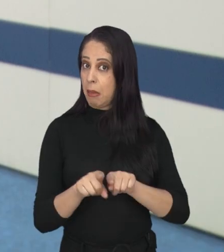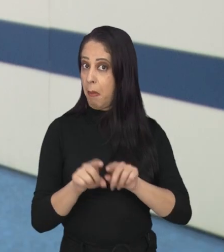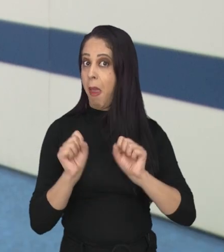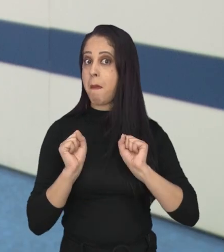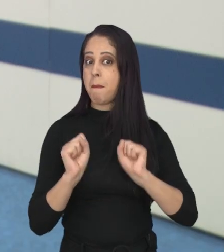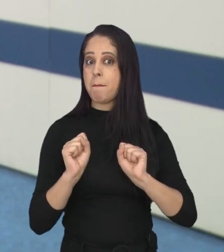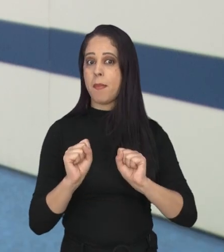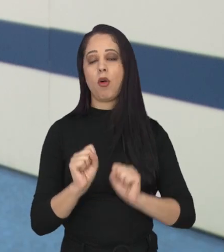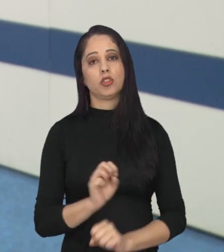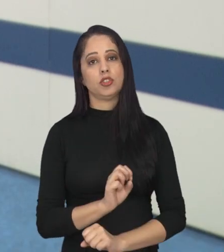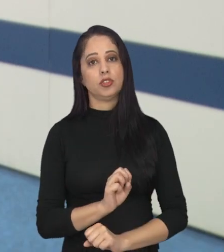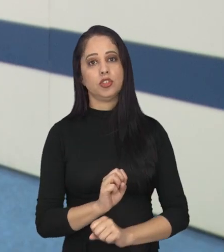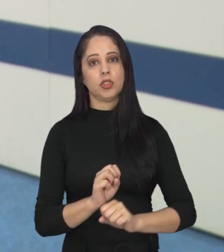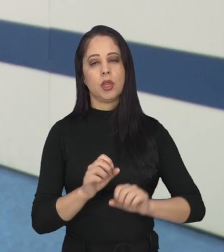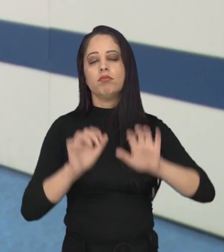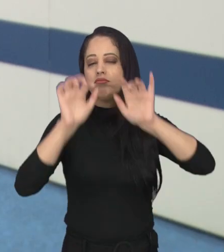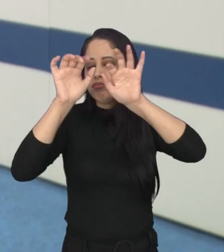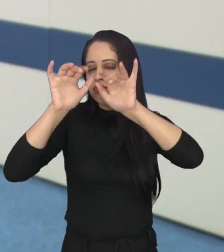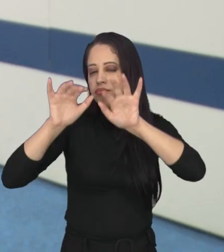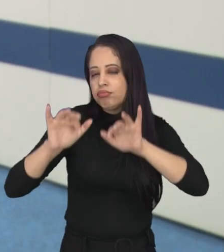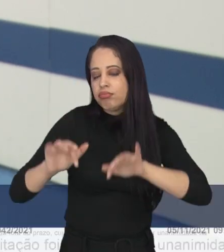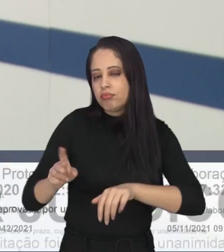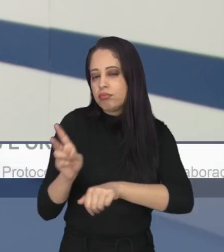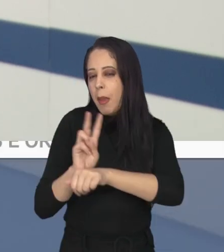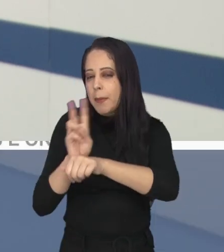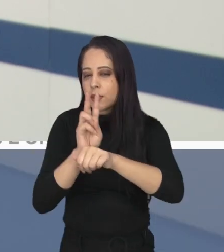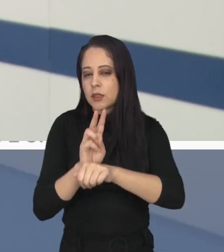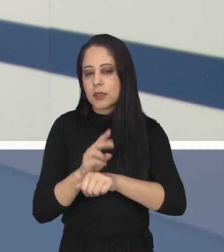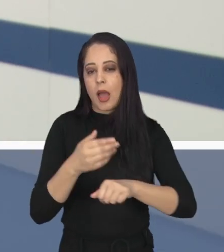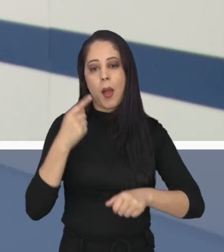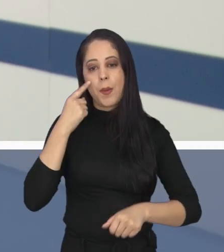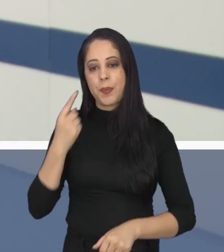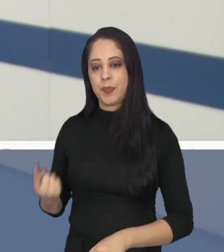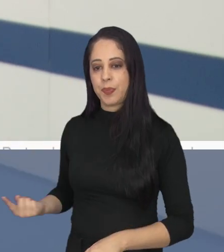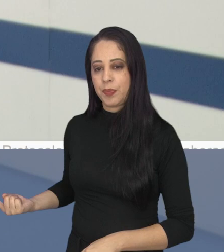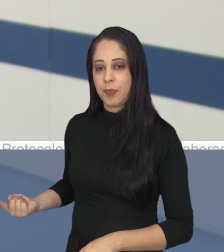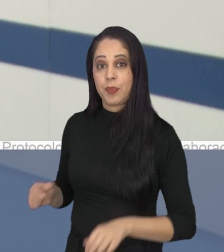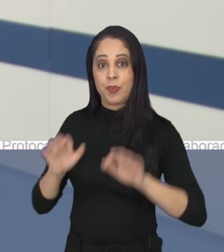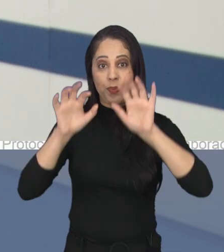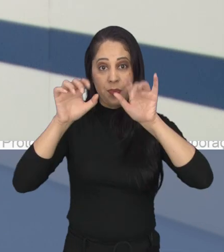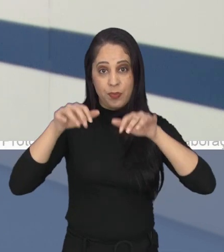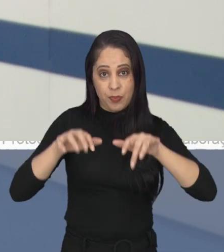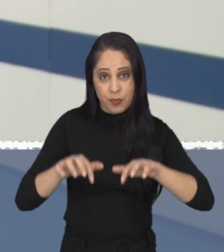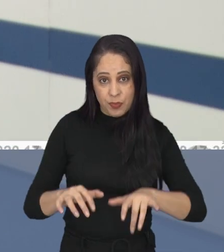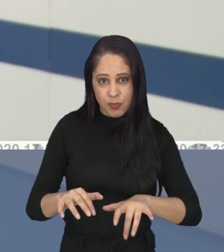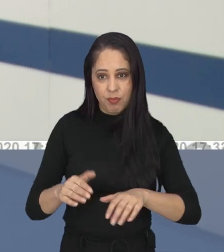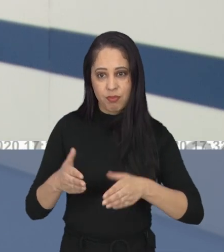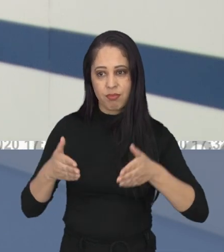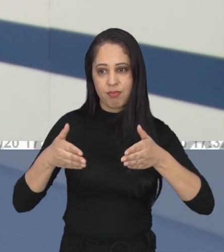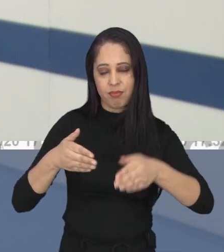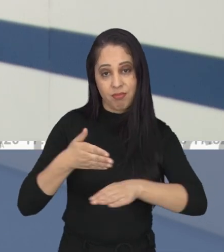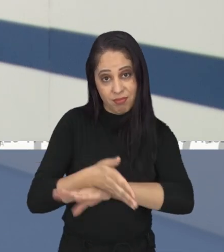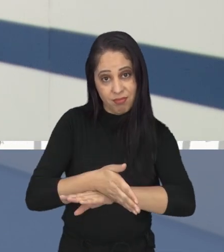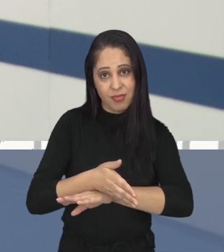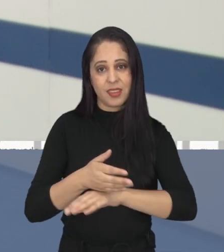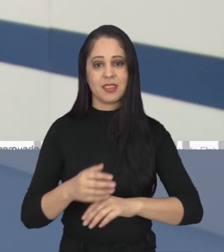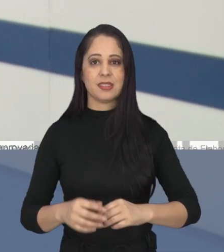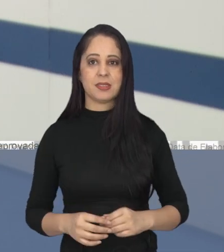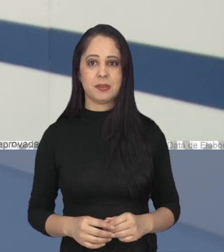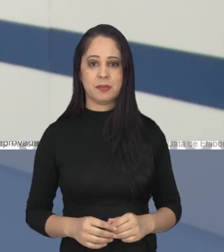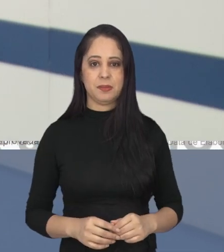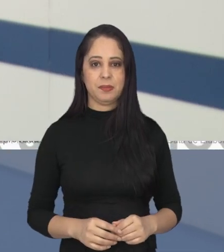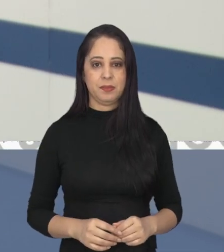Você também pode consultar os projetos em tramitação no site da Câmara, que é o camarasjc.sp